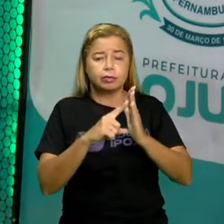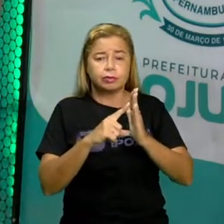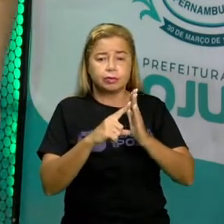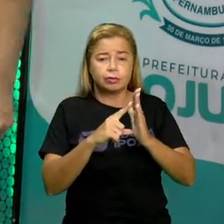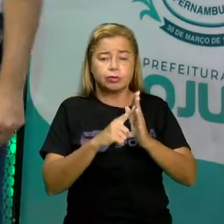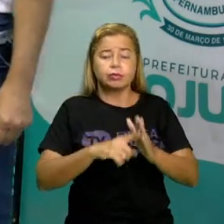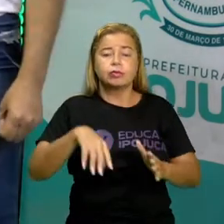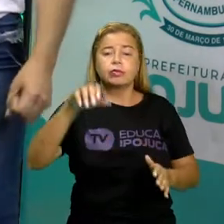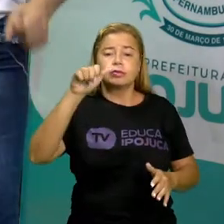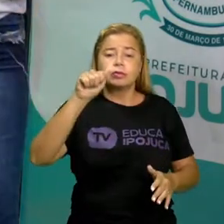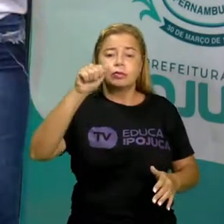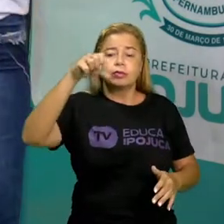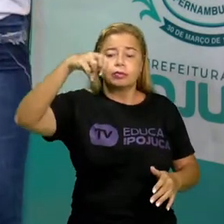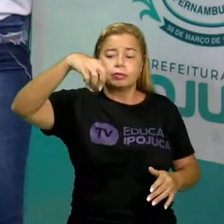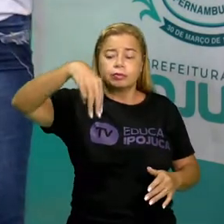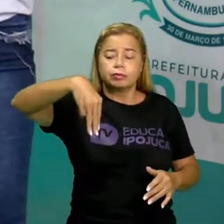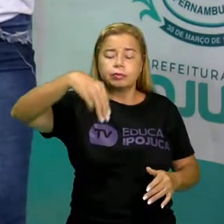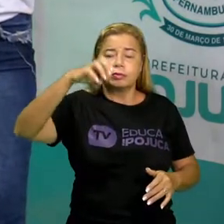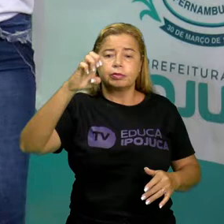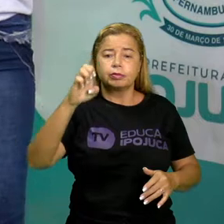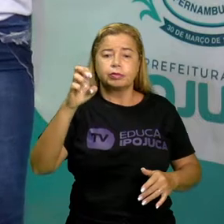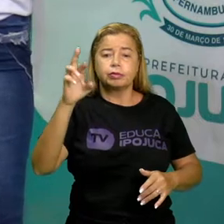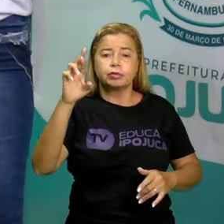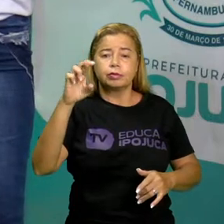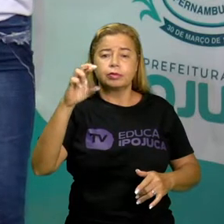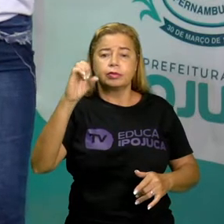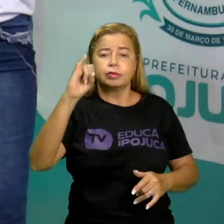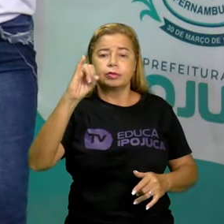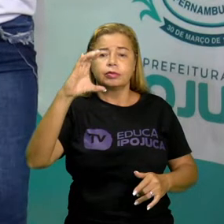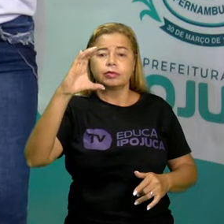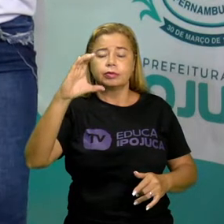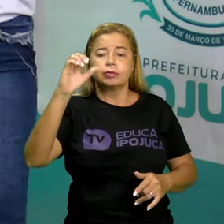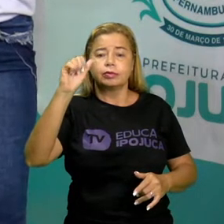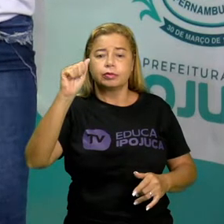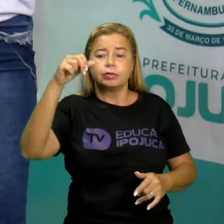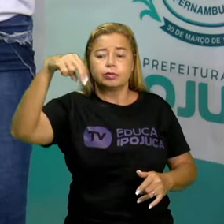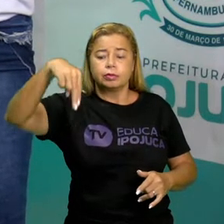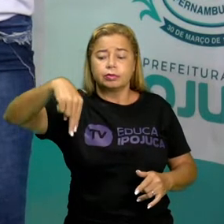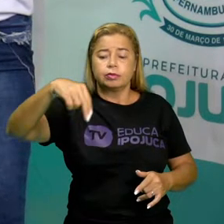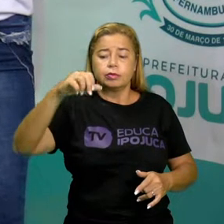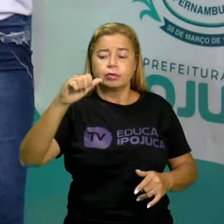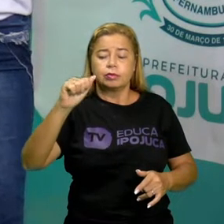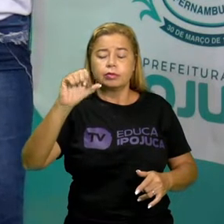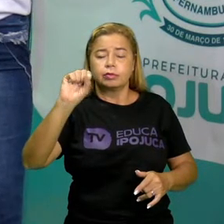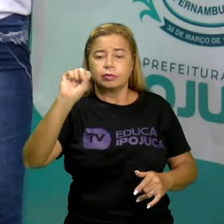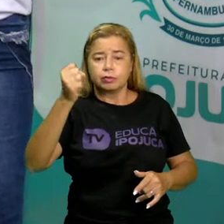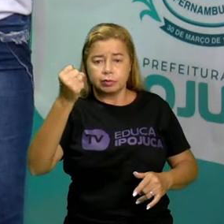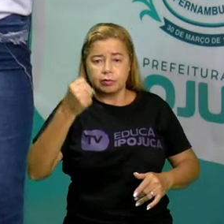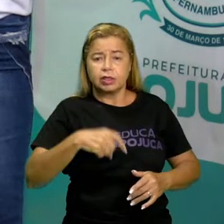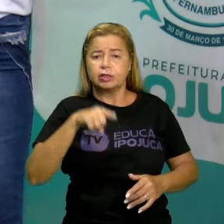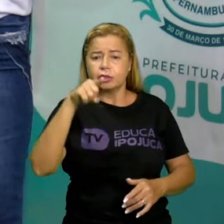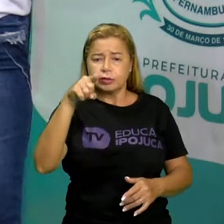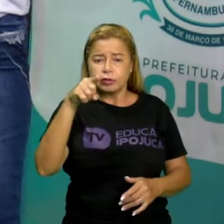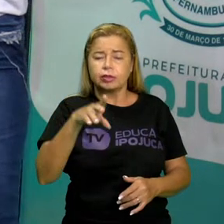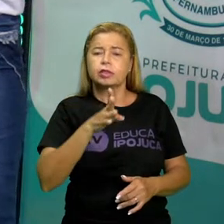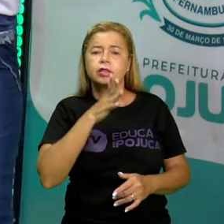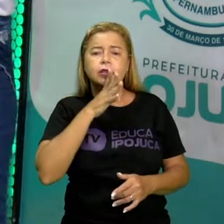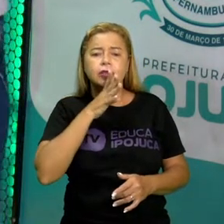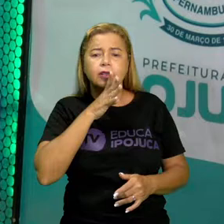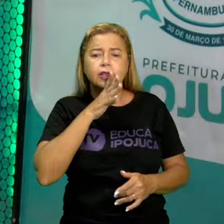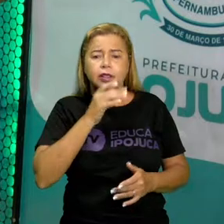americanas. Isso mesmo. Quem aí não conhece, né, crianças? Há lojas americanas? Todo mundo já foi.